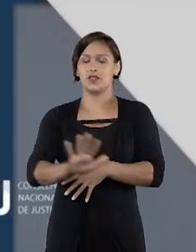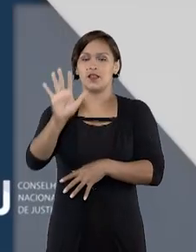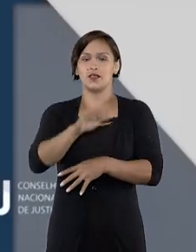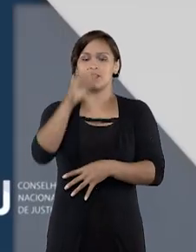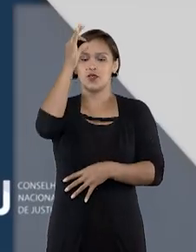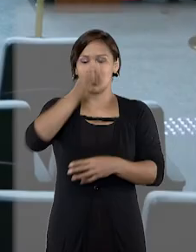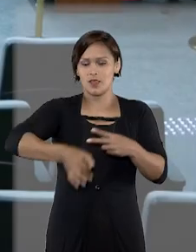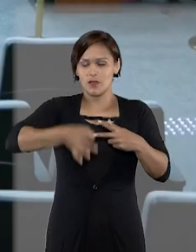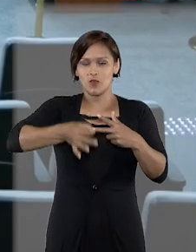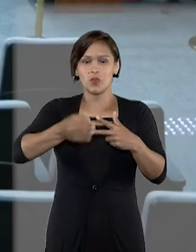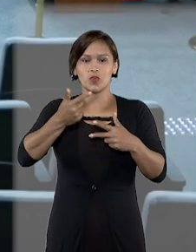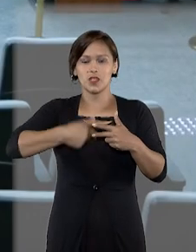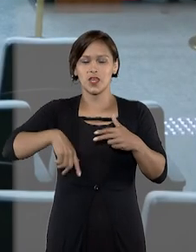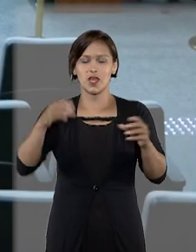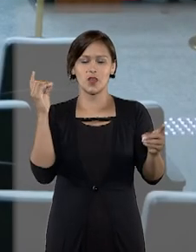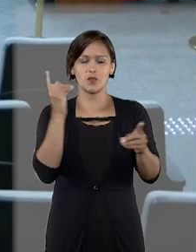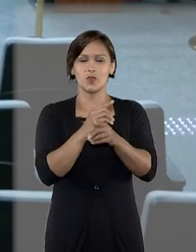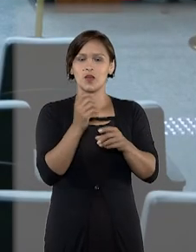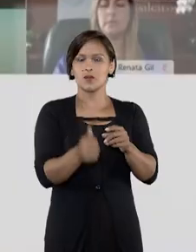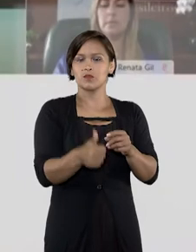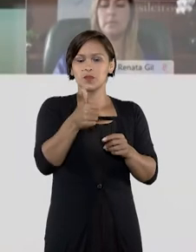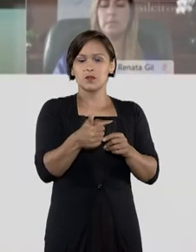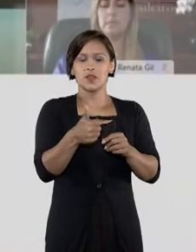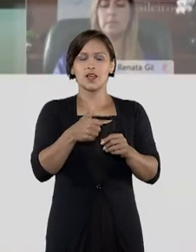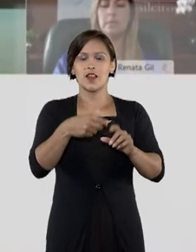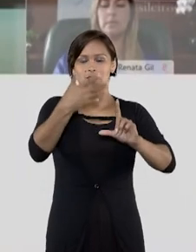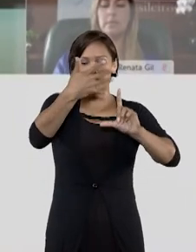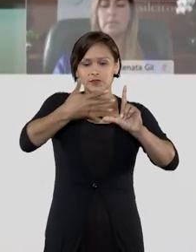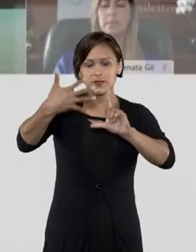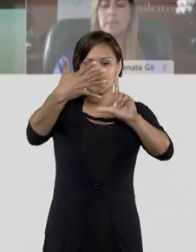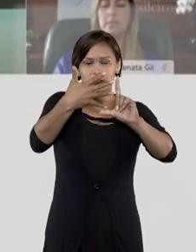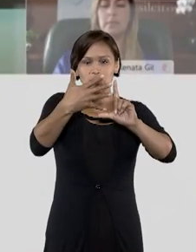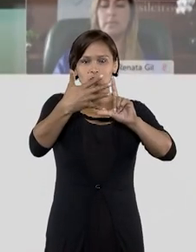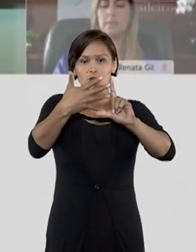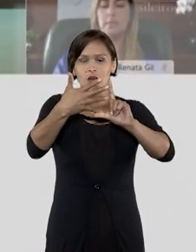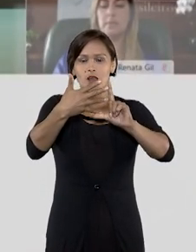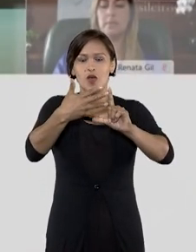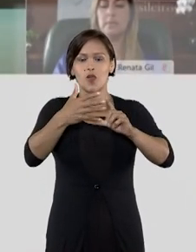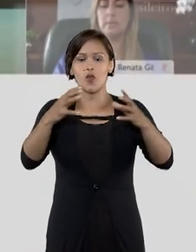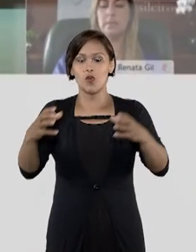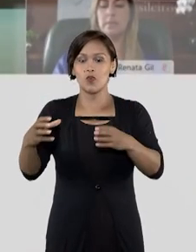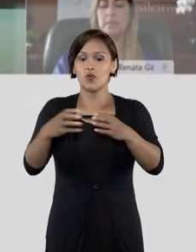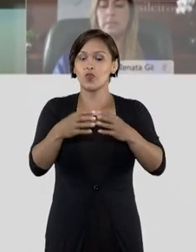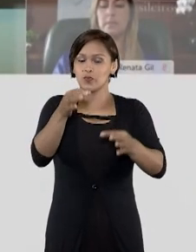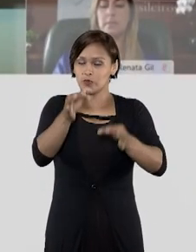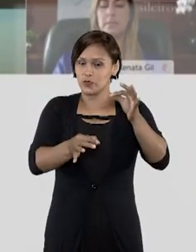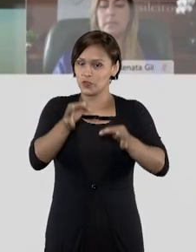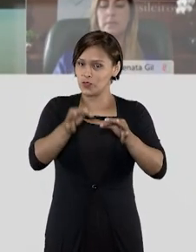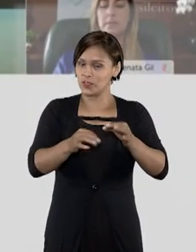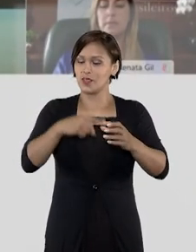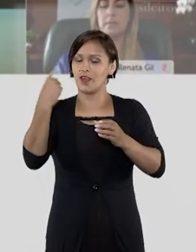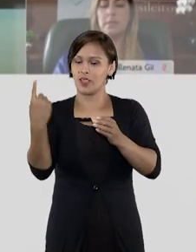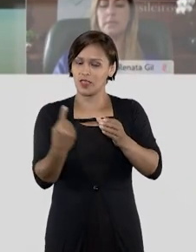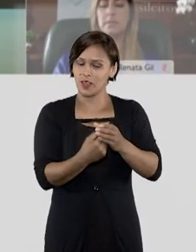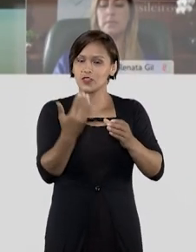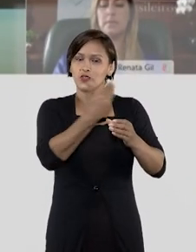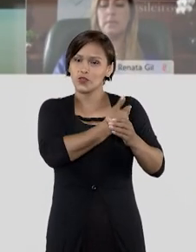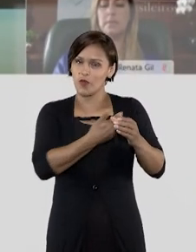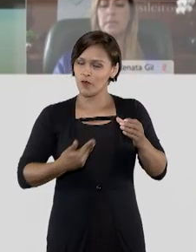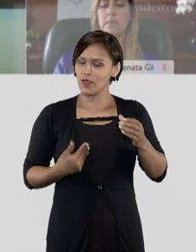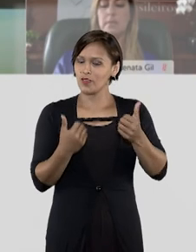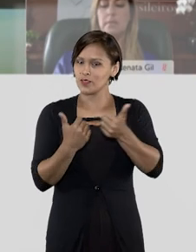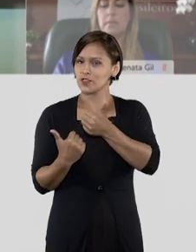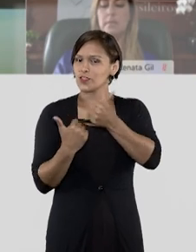do Poder Judiciário reuniu pela primeira vez de forma virtual a cúpula da administração judiciária, integrantes da rede de governança